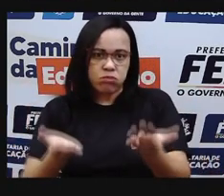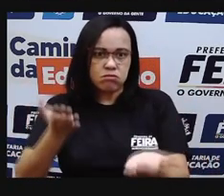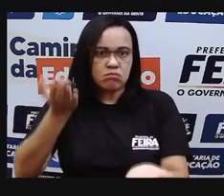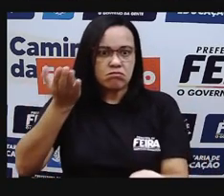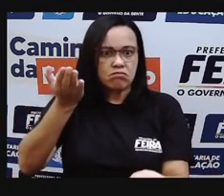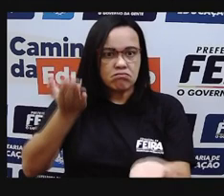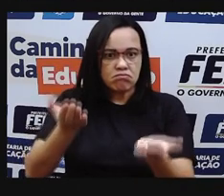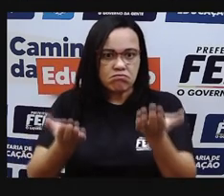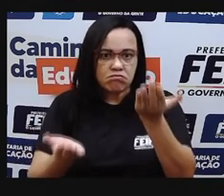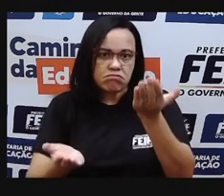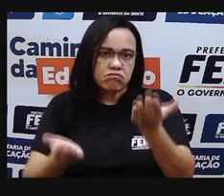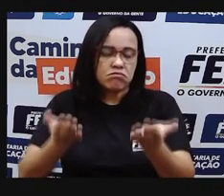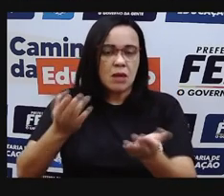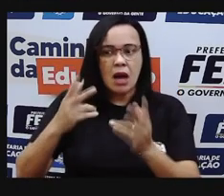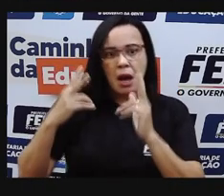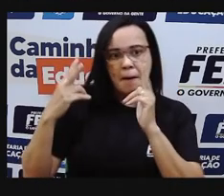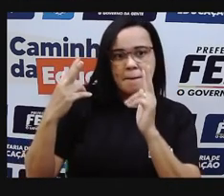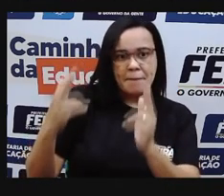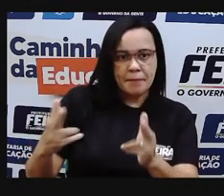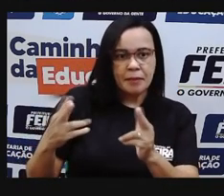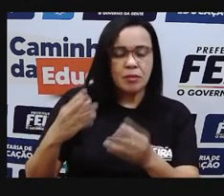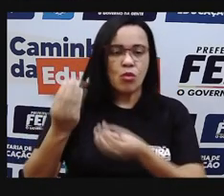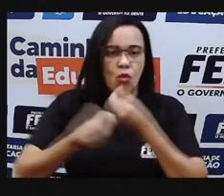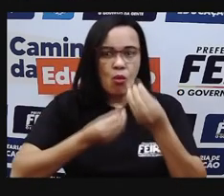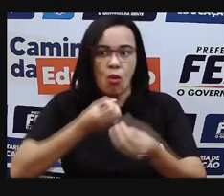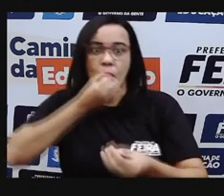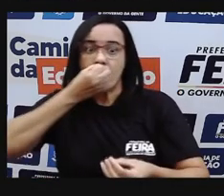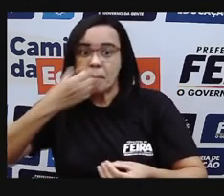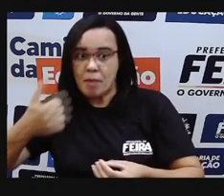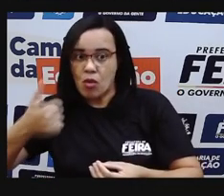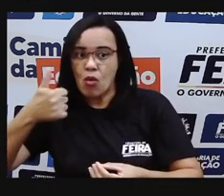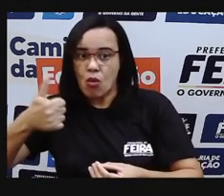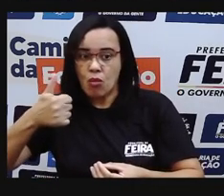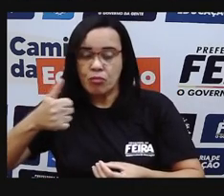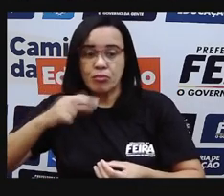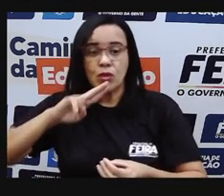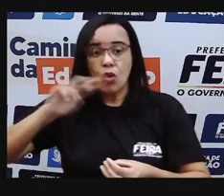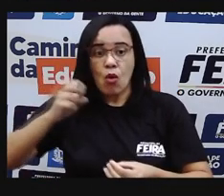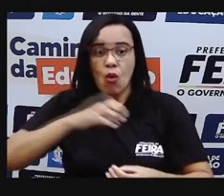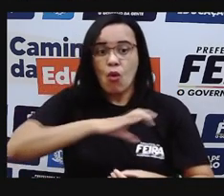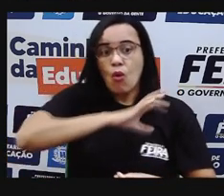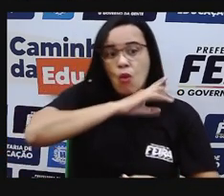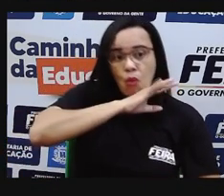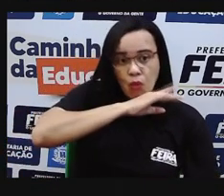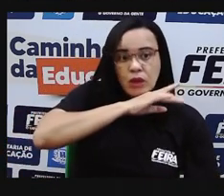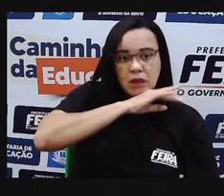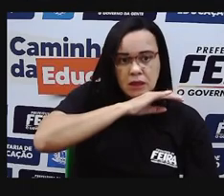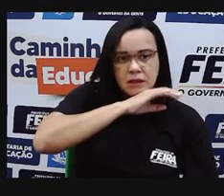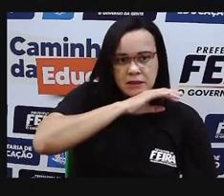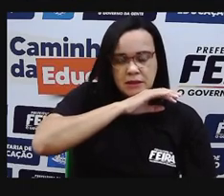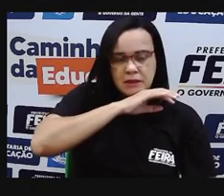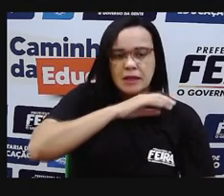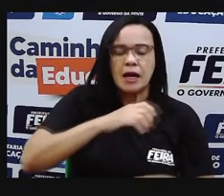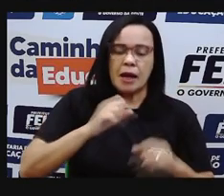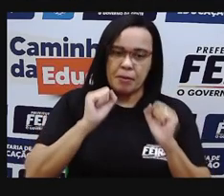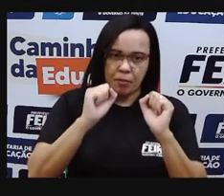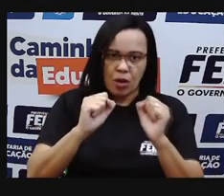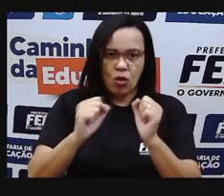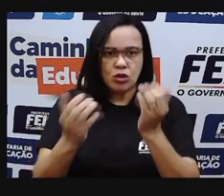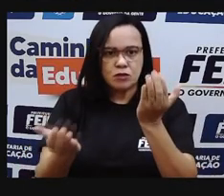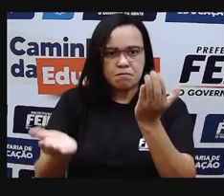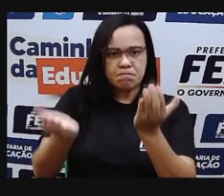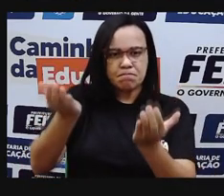quantidade e a concentração, vamos dizer assim, desses raios, né, vindos dessa luz solar,